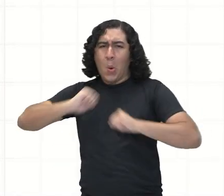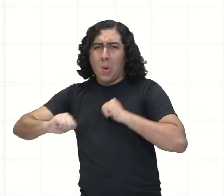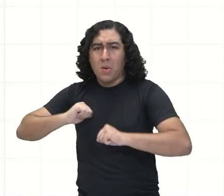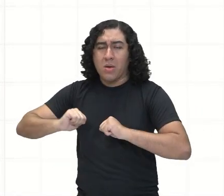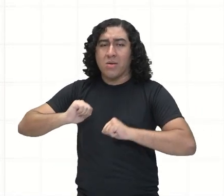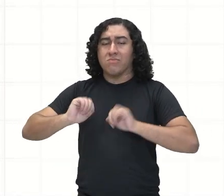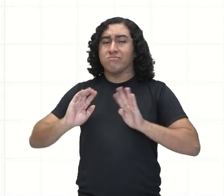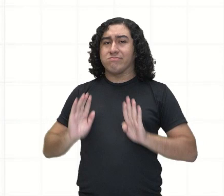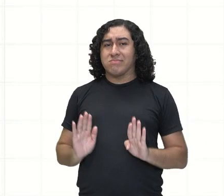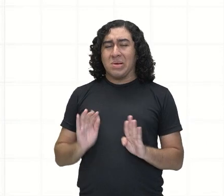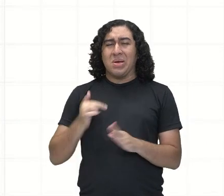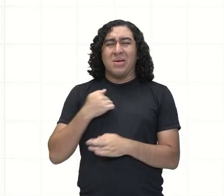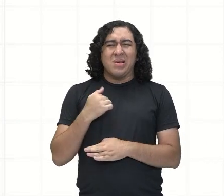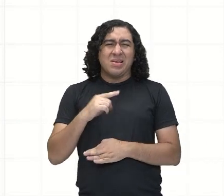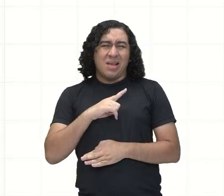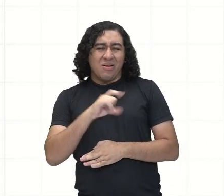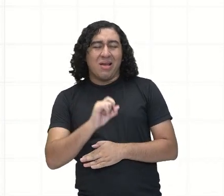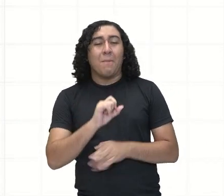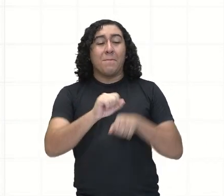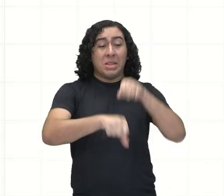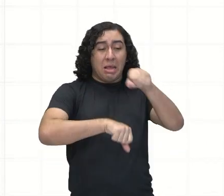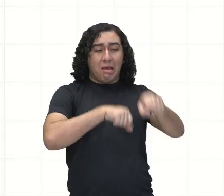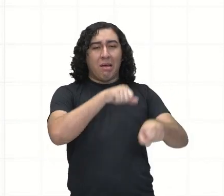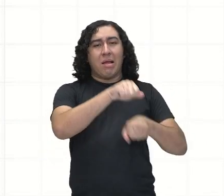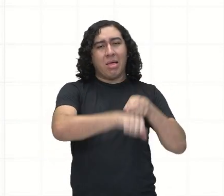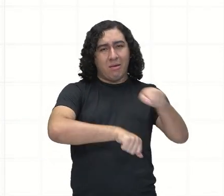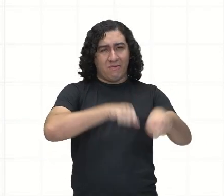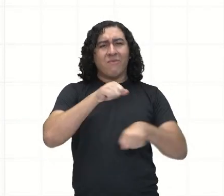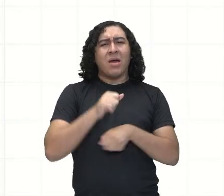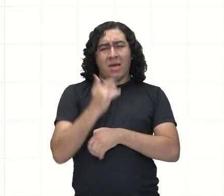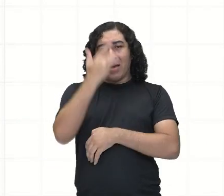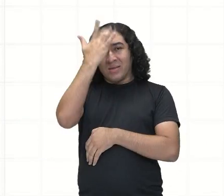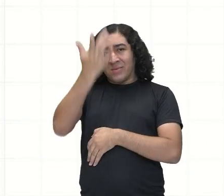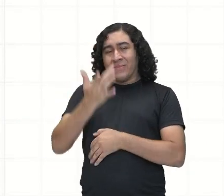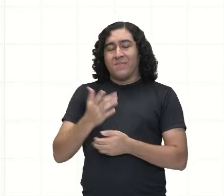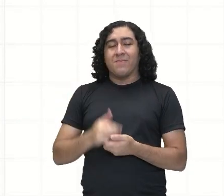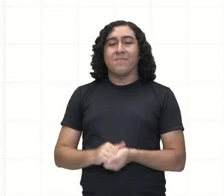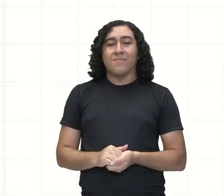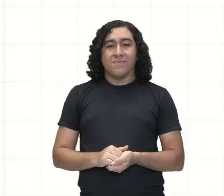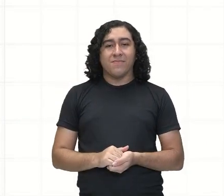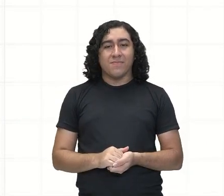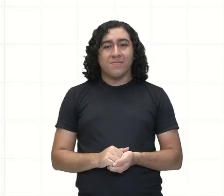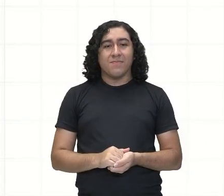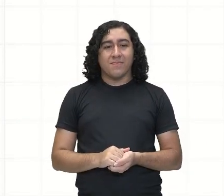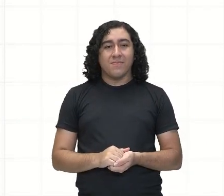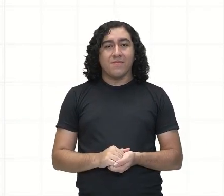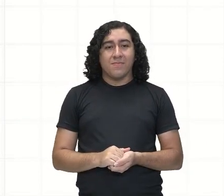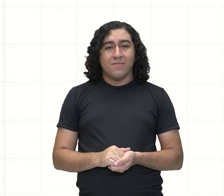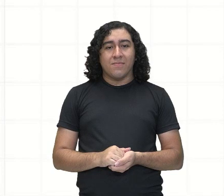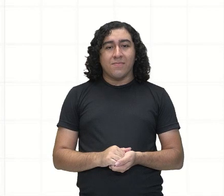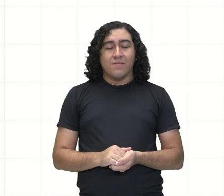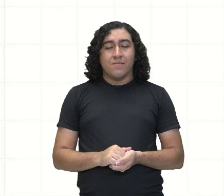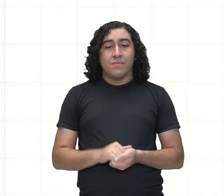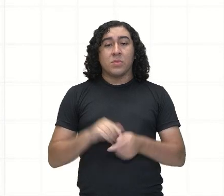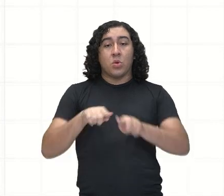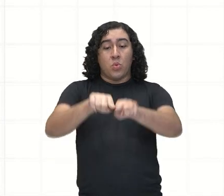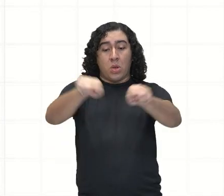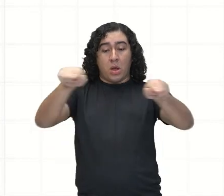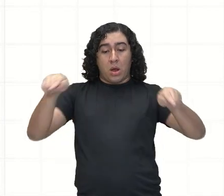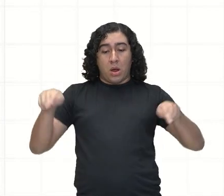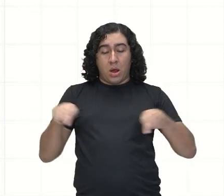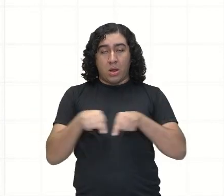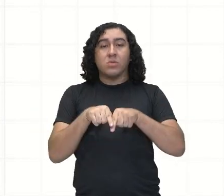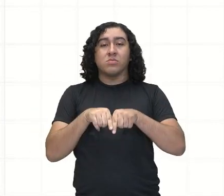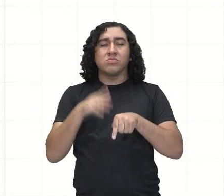tô mais no pedal, né? Então o professor Alexandre tá pedalando em torno de um lago circular. Ele